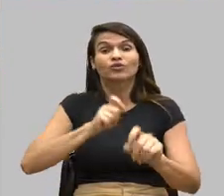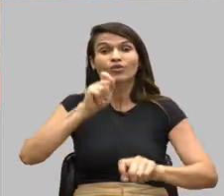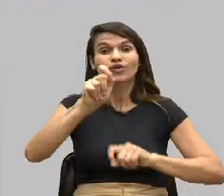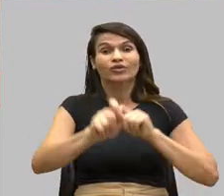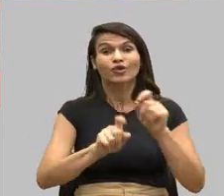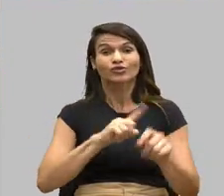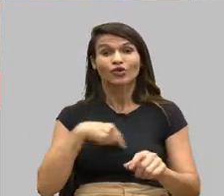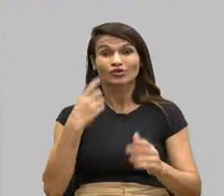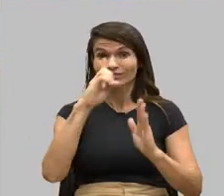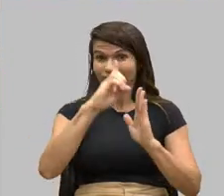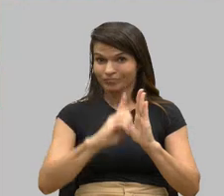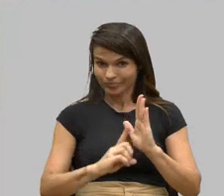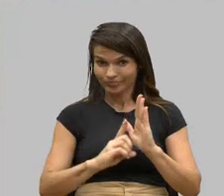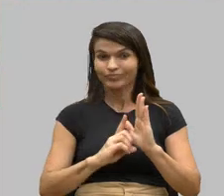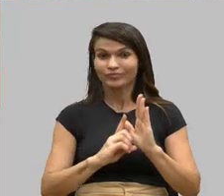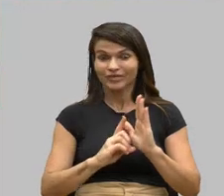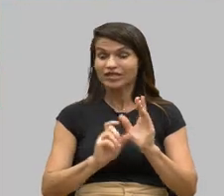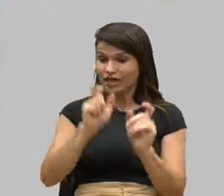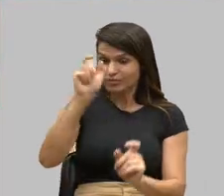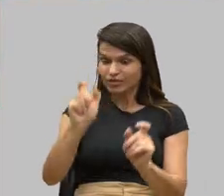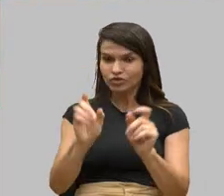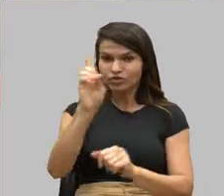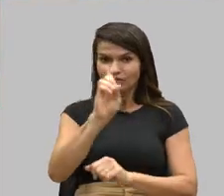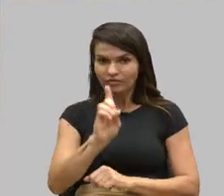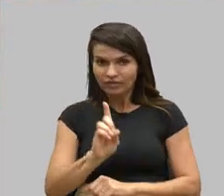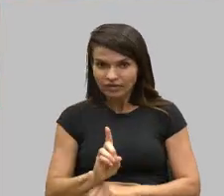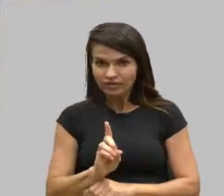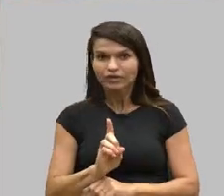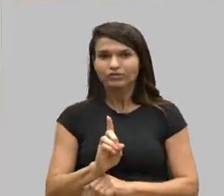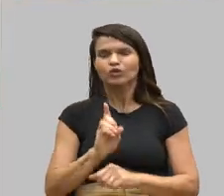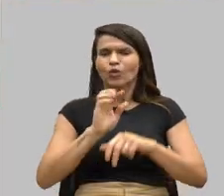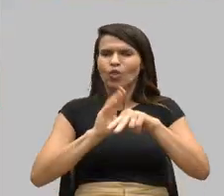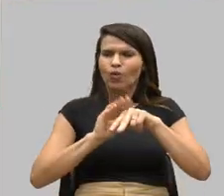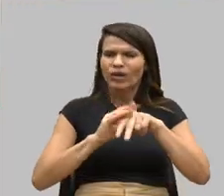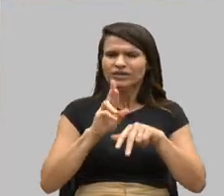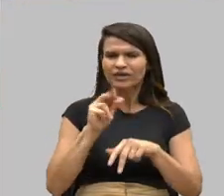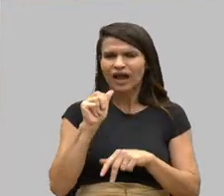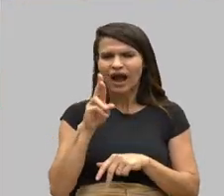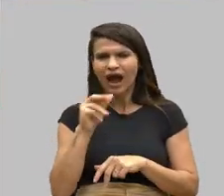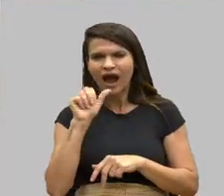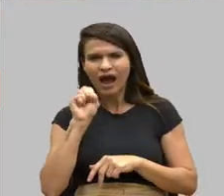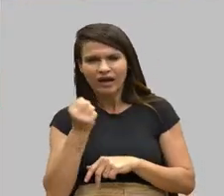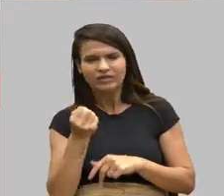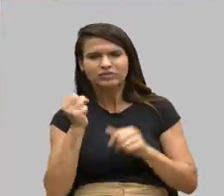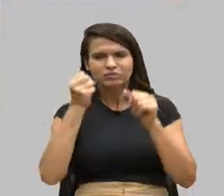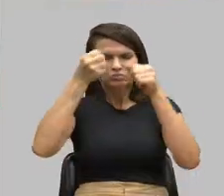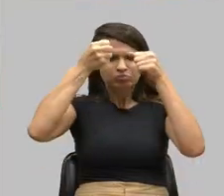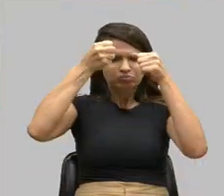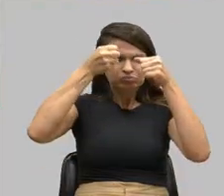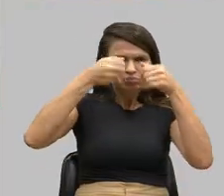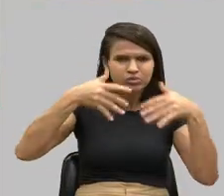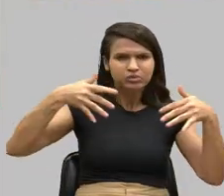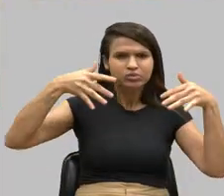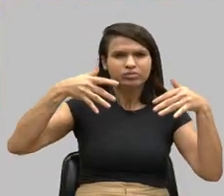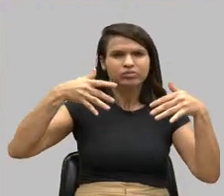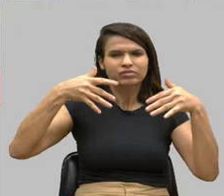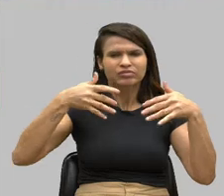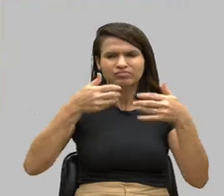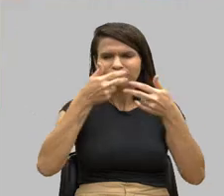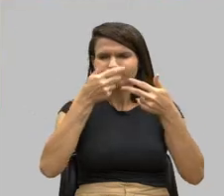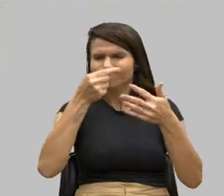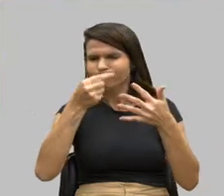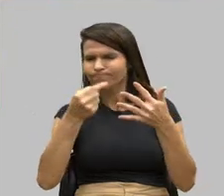nossos direitos das pessoas com deficiência, doenças raras, espectros, síndromes,